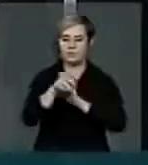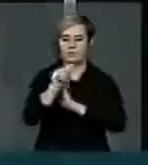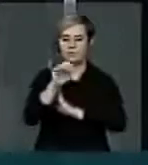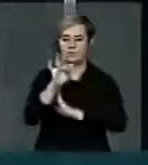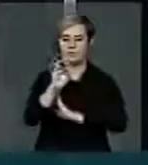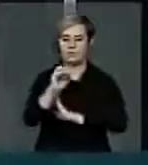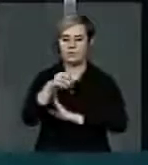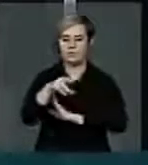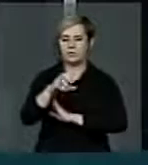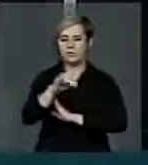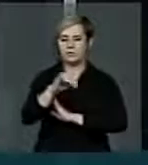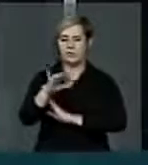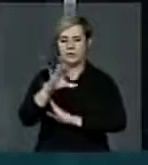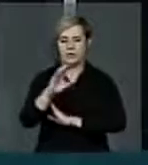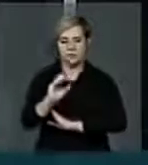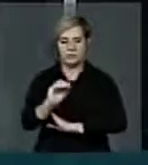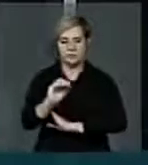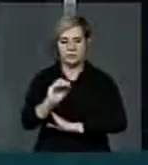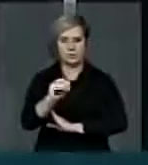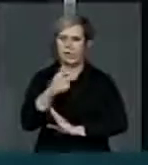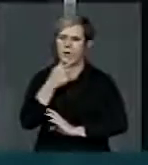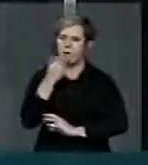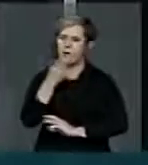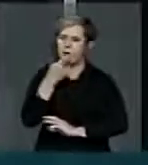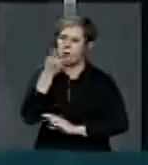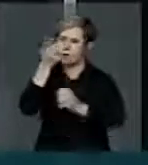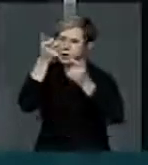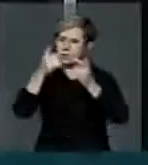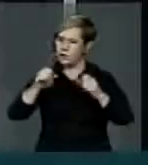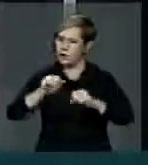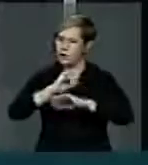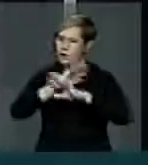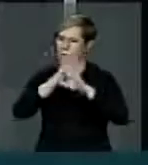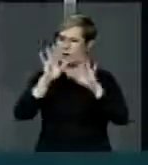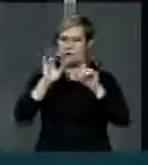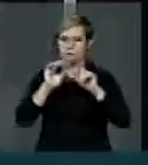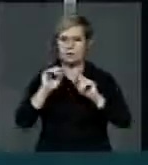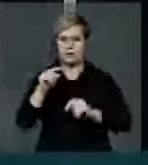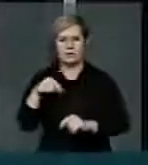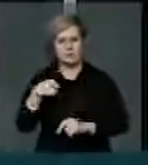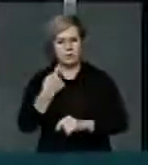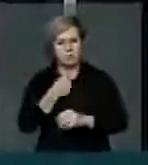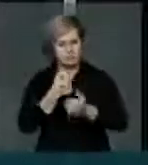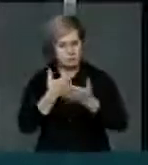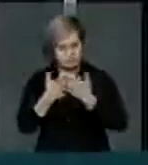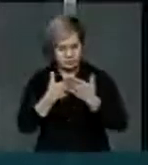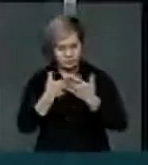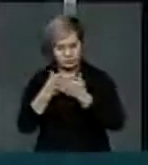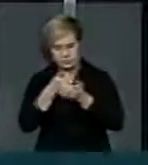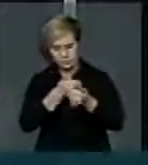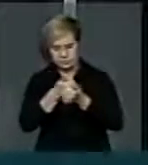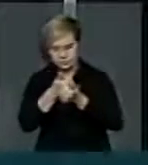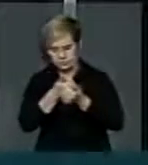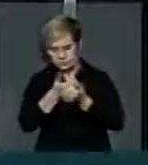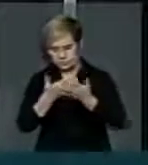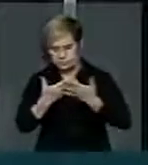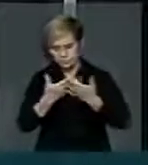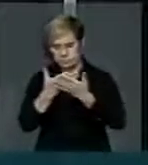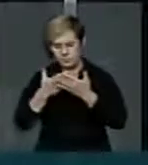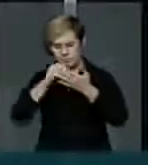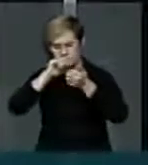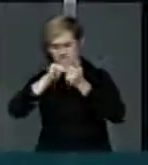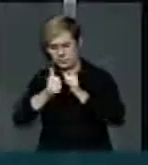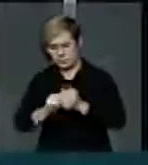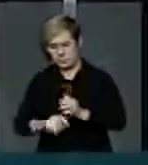claro que, quando nós estamos analisando esses vetos, nós o fazemos